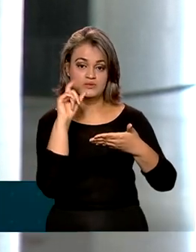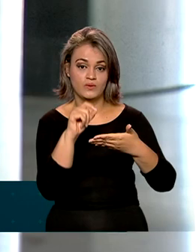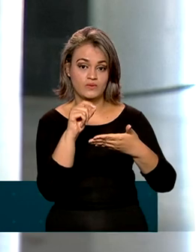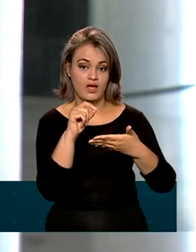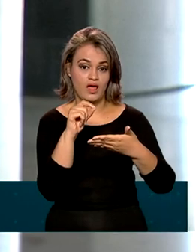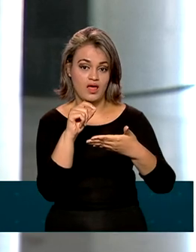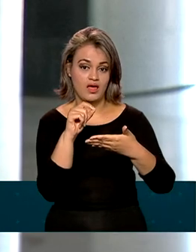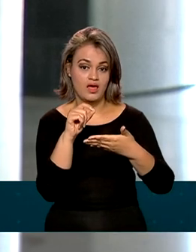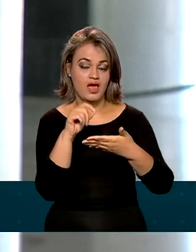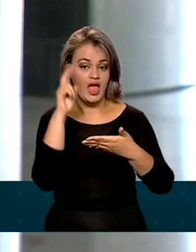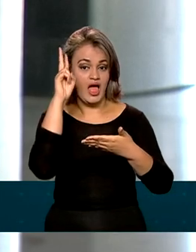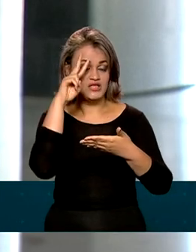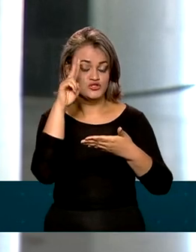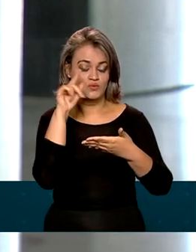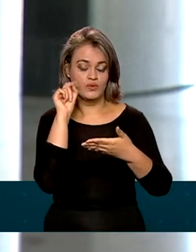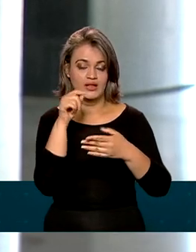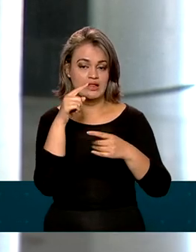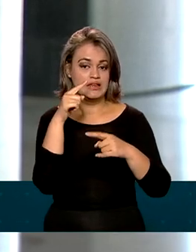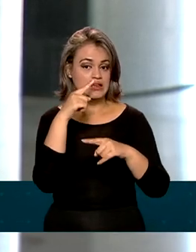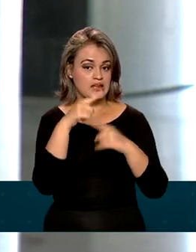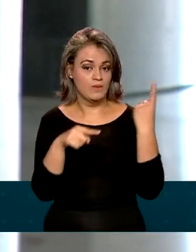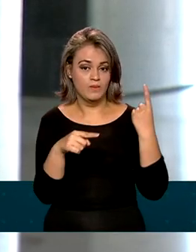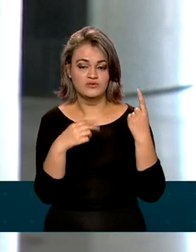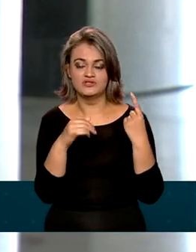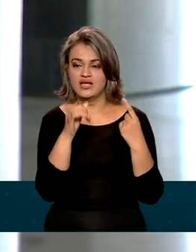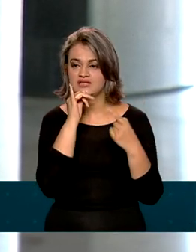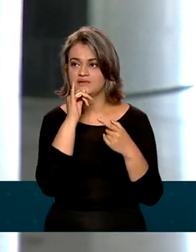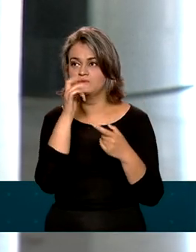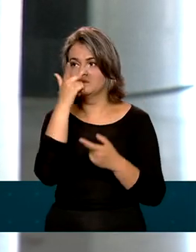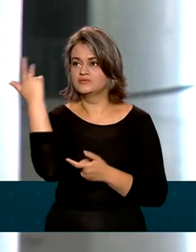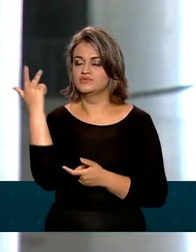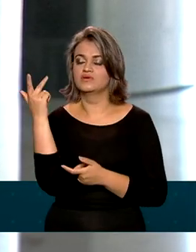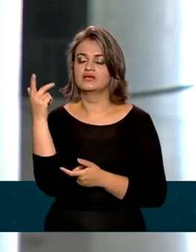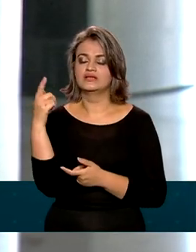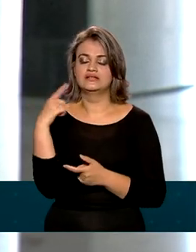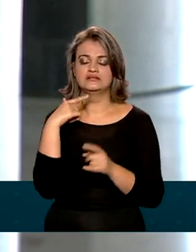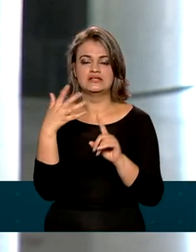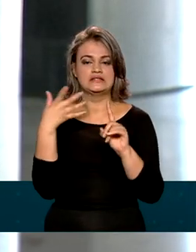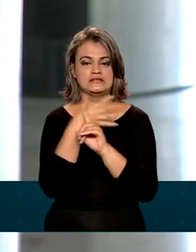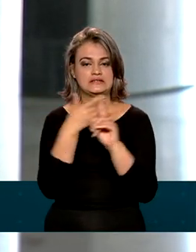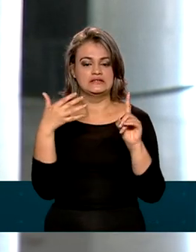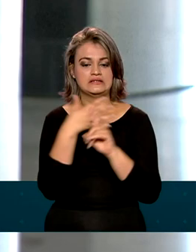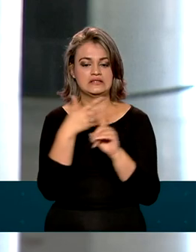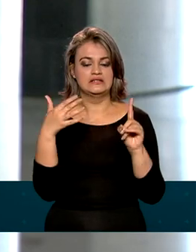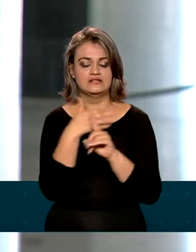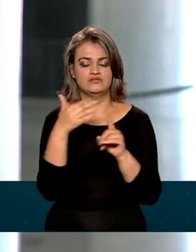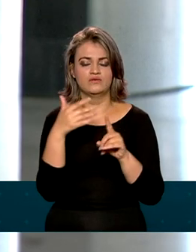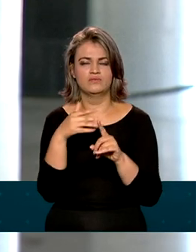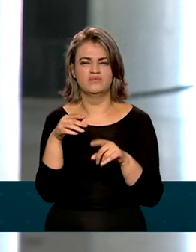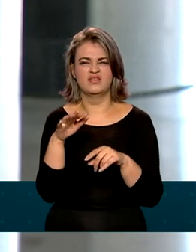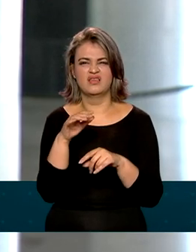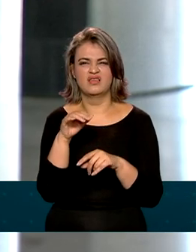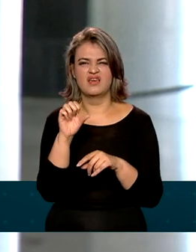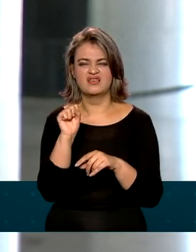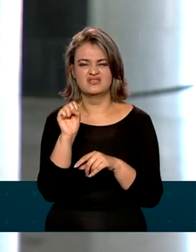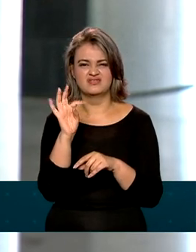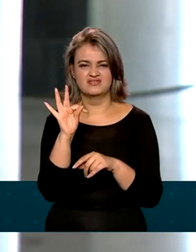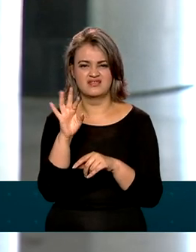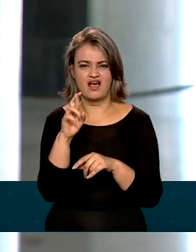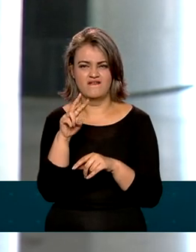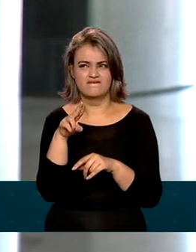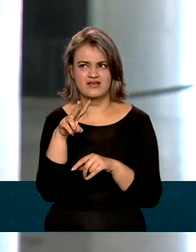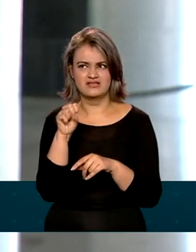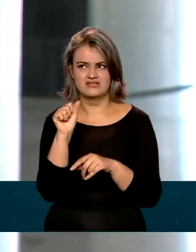a contraindicação para quem tem algum tipo de histórico em relação a síndrome de extravasamento capilar. Esse é um evento